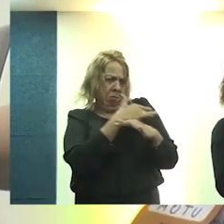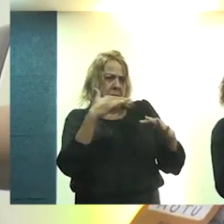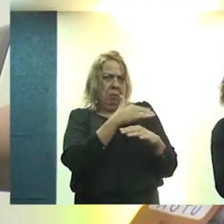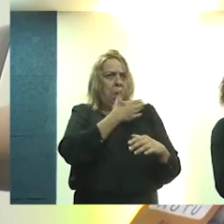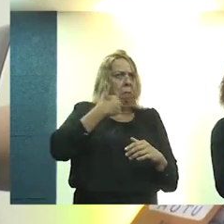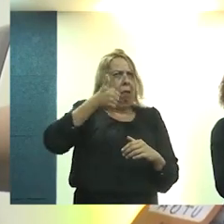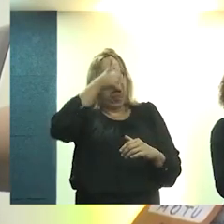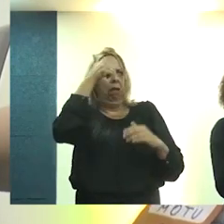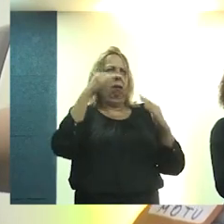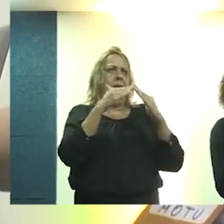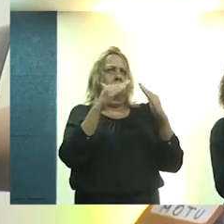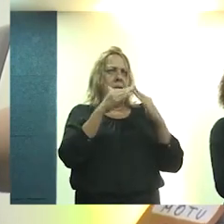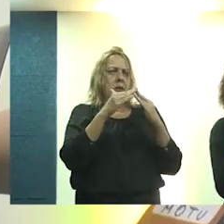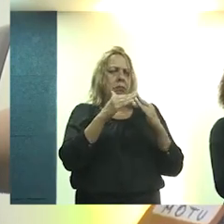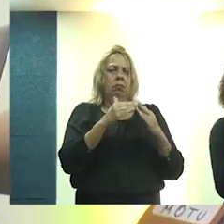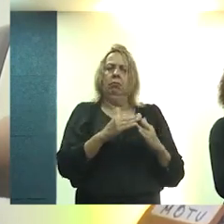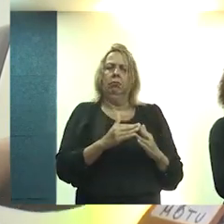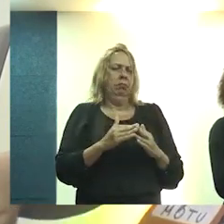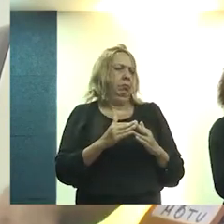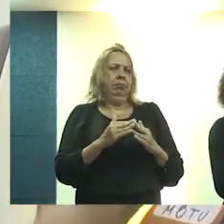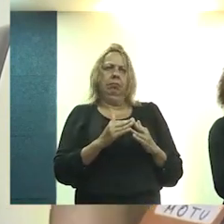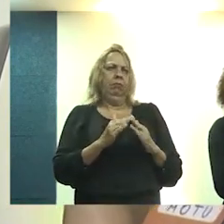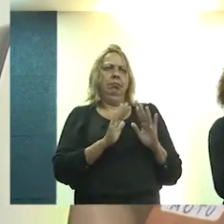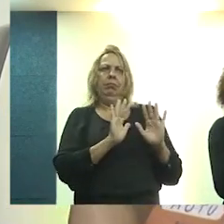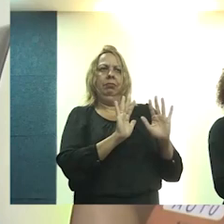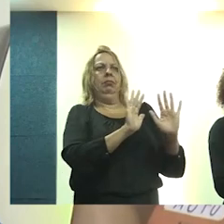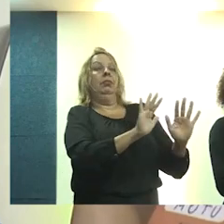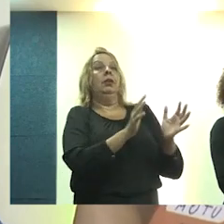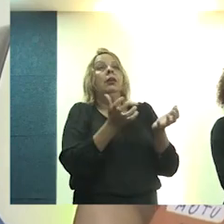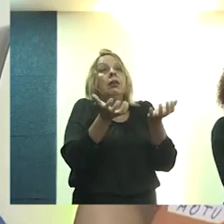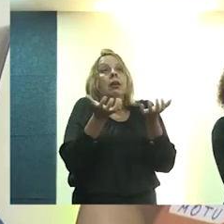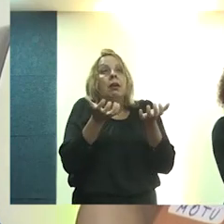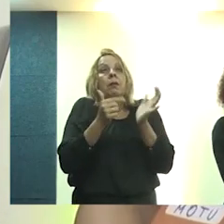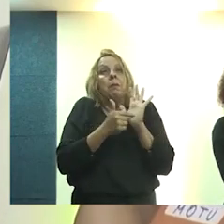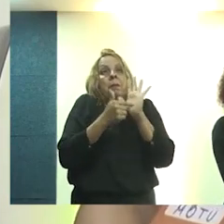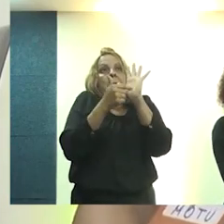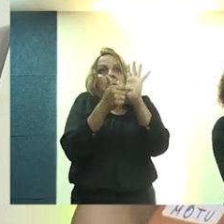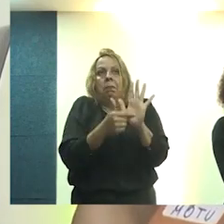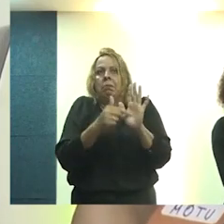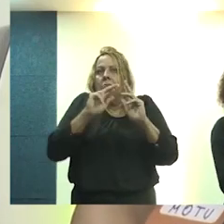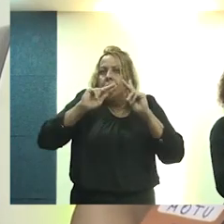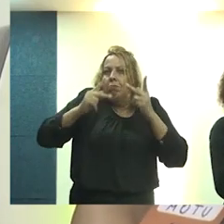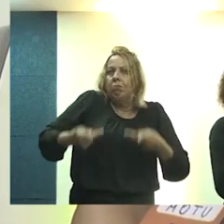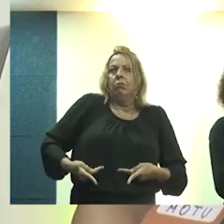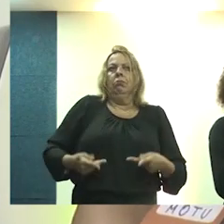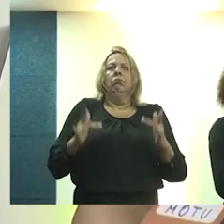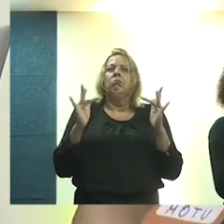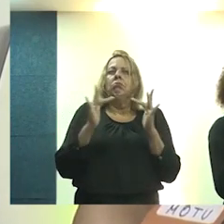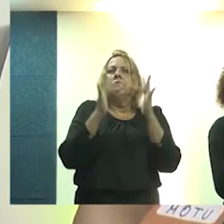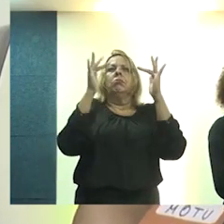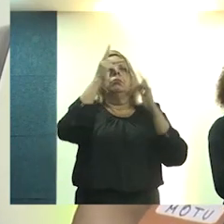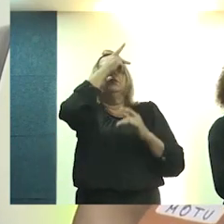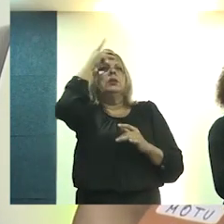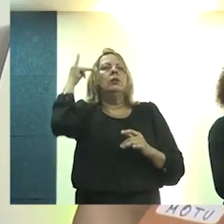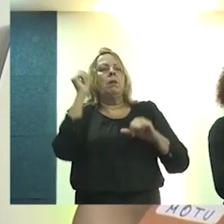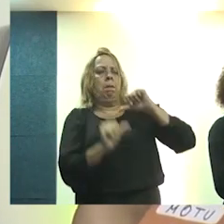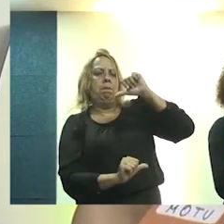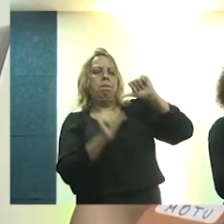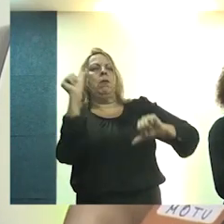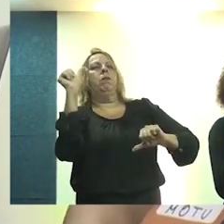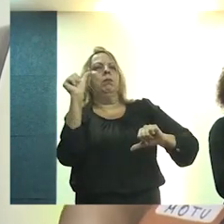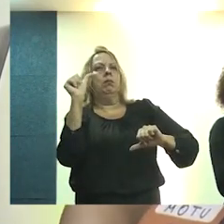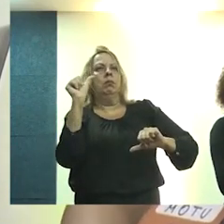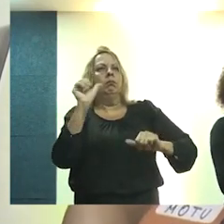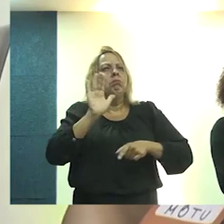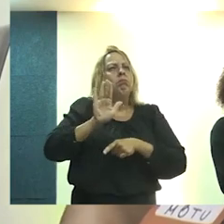a melhor casa, o melhor lugar de se viver, mas a gente queria uma visão humanista de um agente transformador,